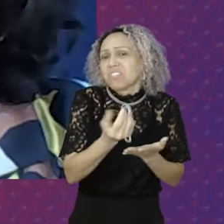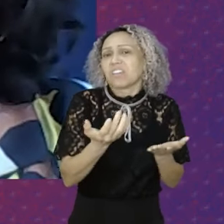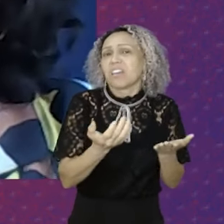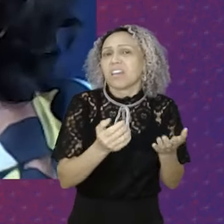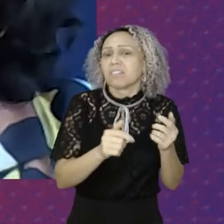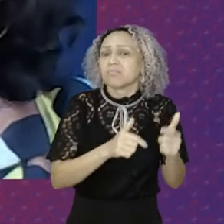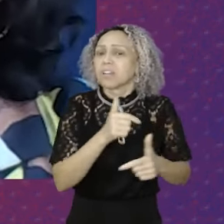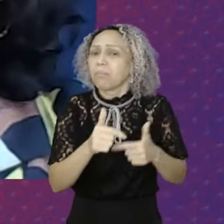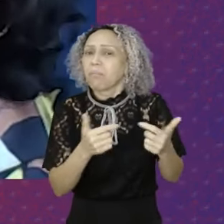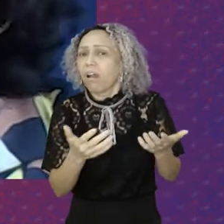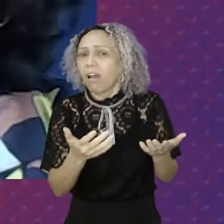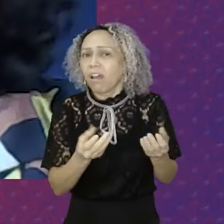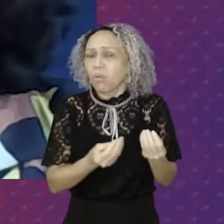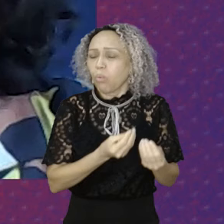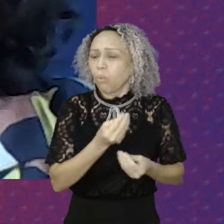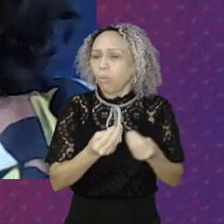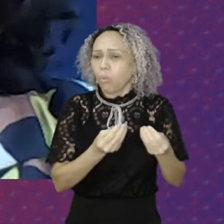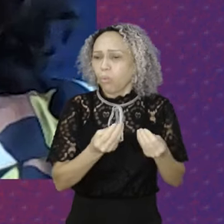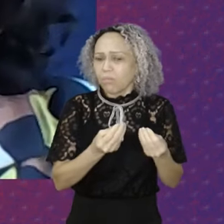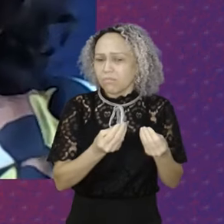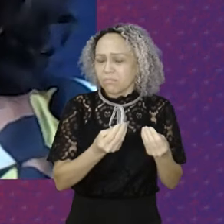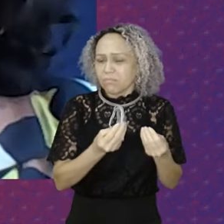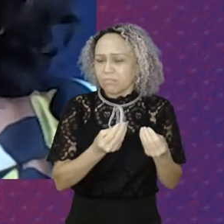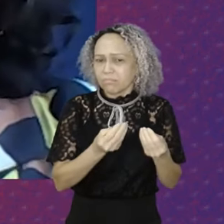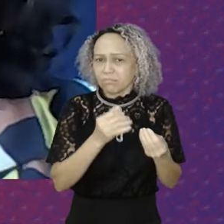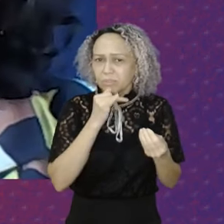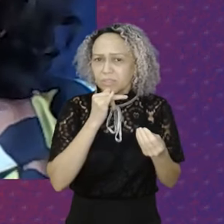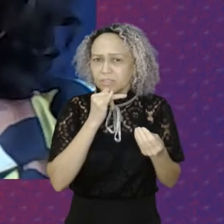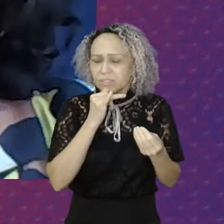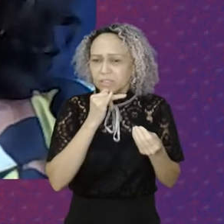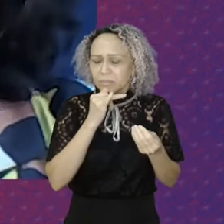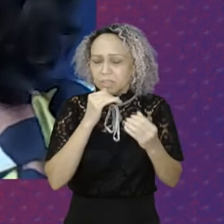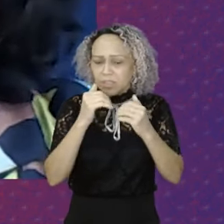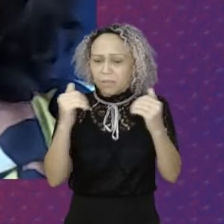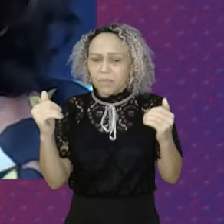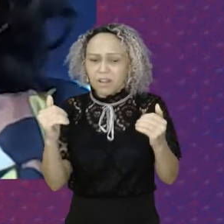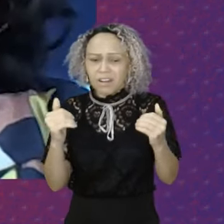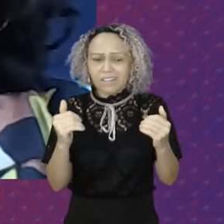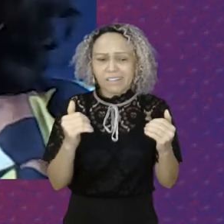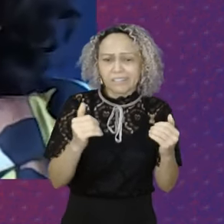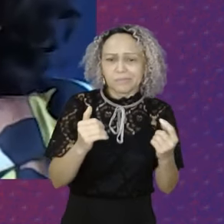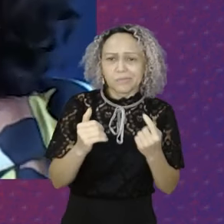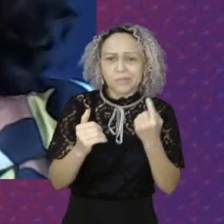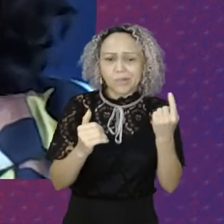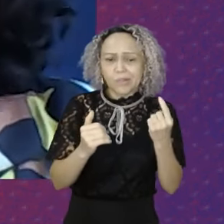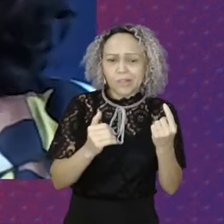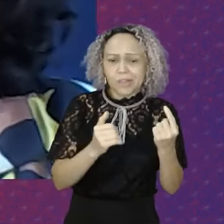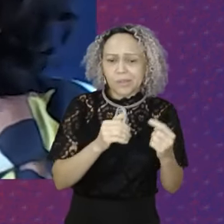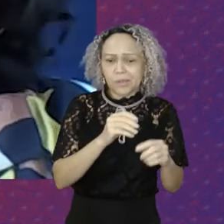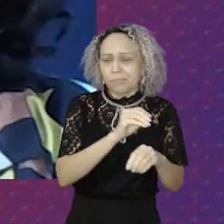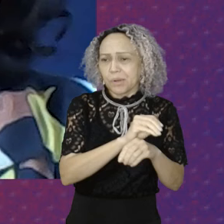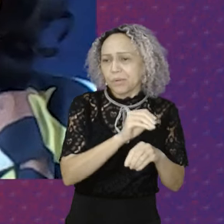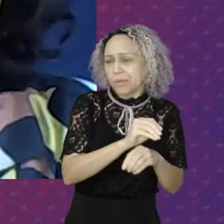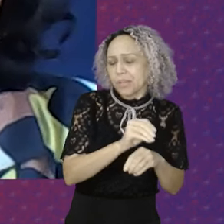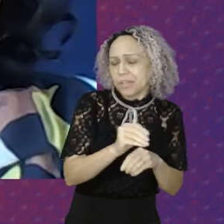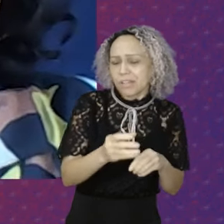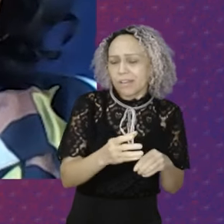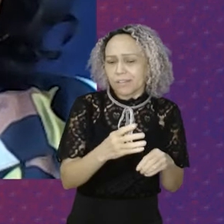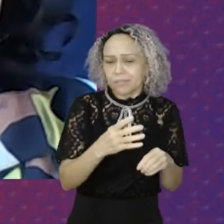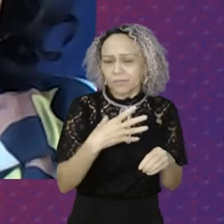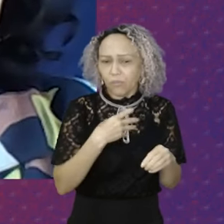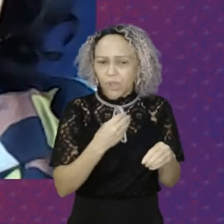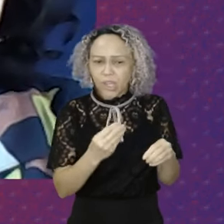trabalho E o medo De passar uma situação Mais difícil Fome Enfim Não ter onde morar